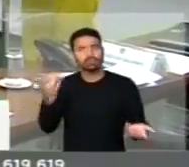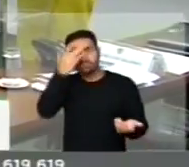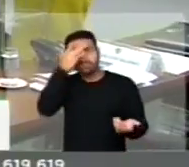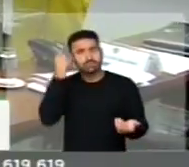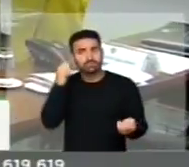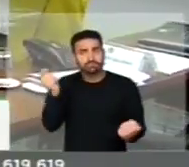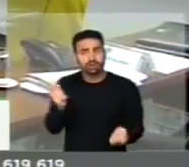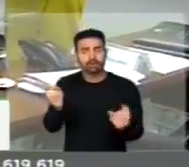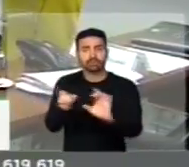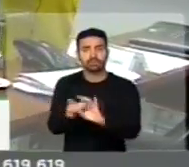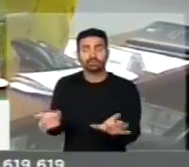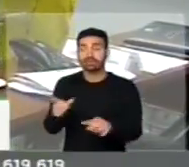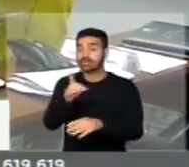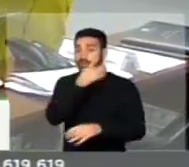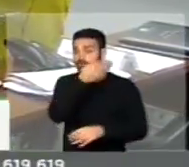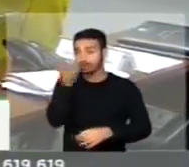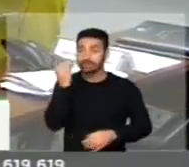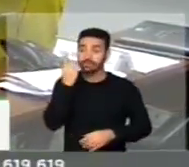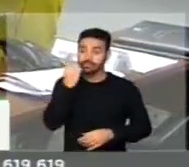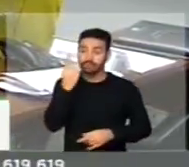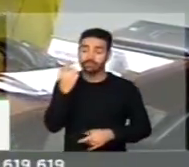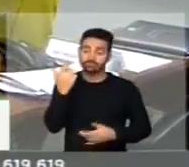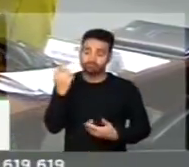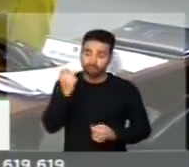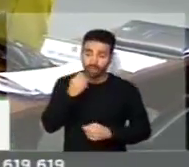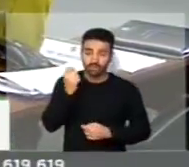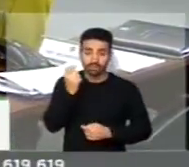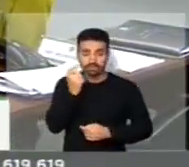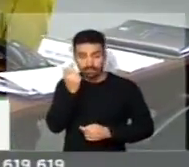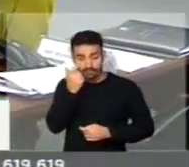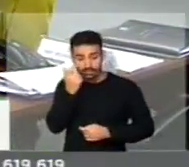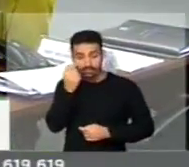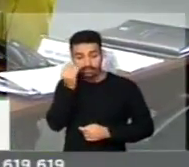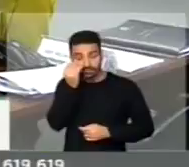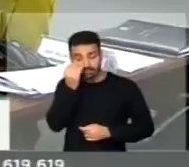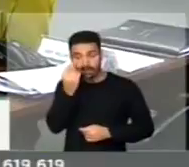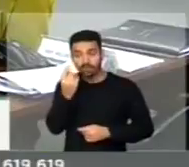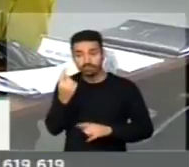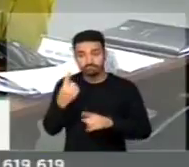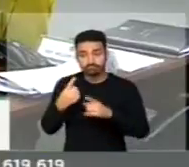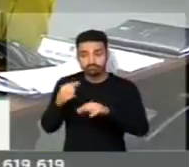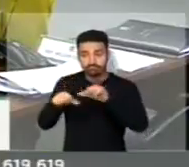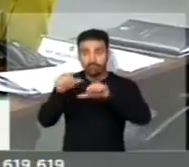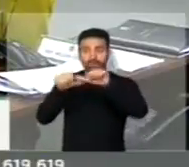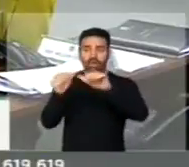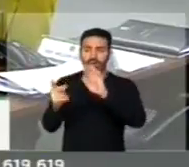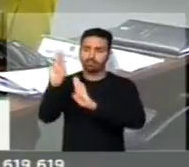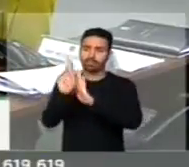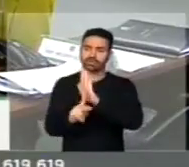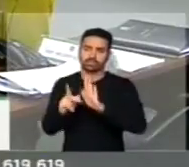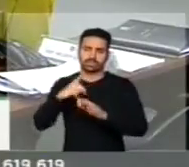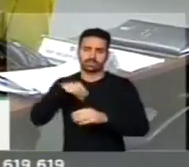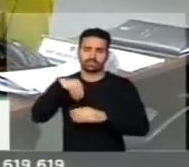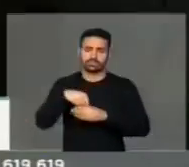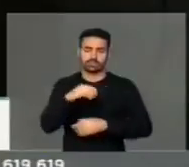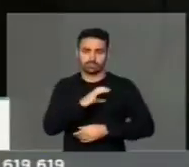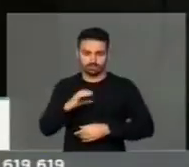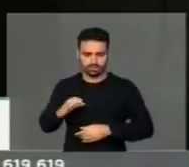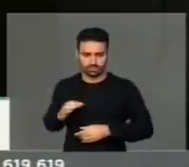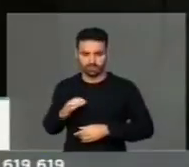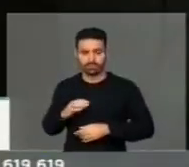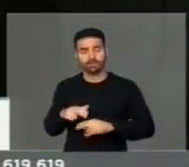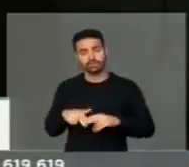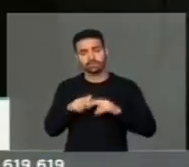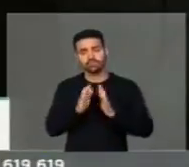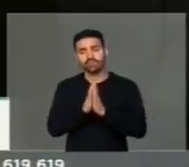possam, que os deputados possam tentar avançar com os projetos que estão tramitando nas comissões. É uma atenção